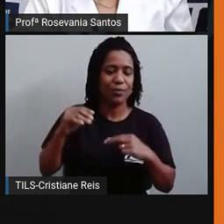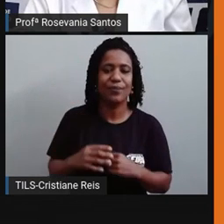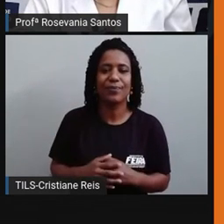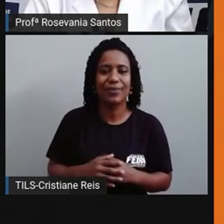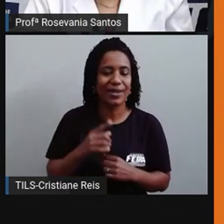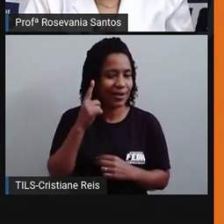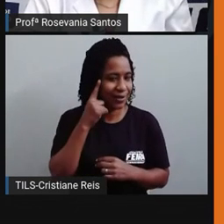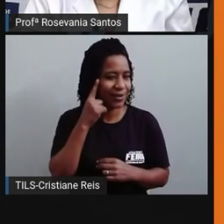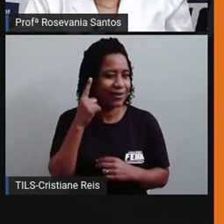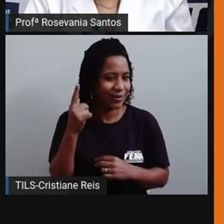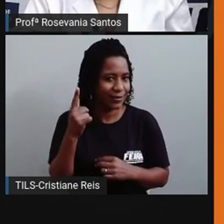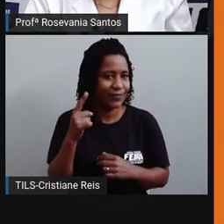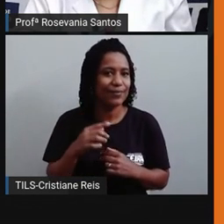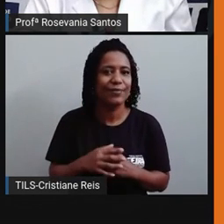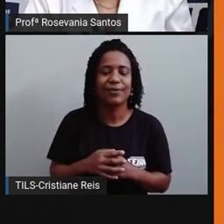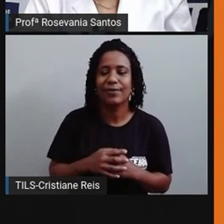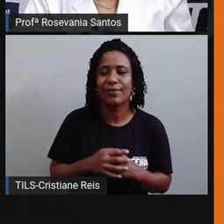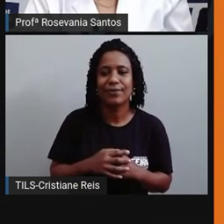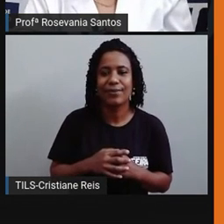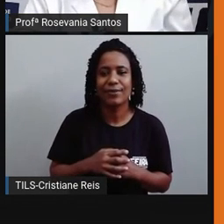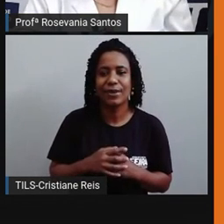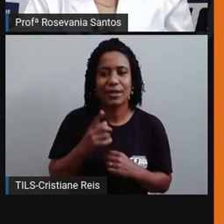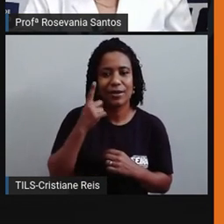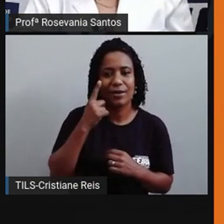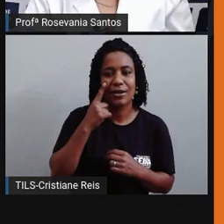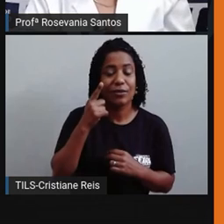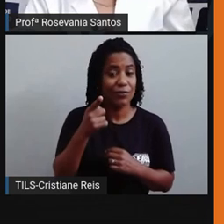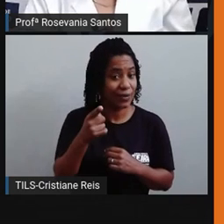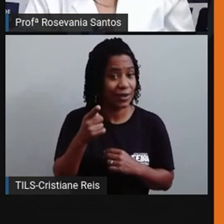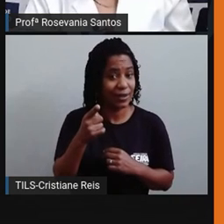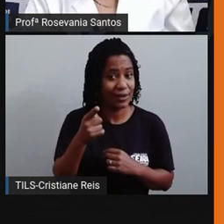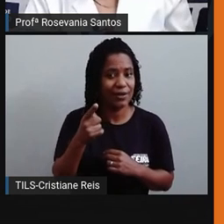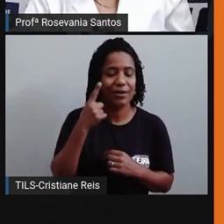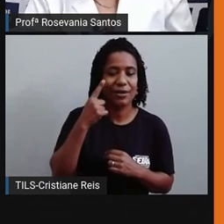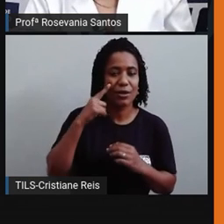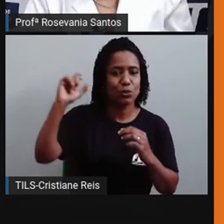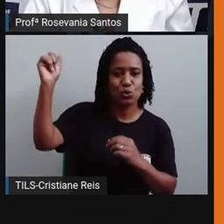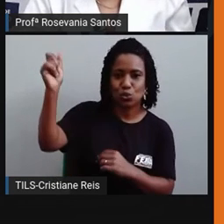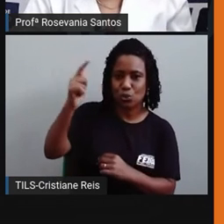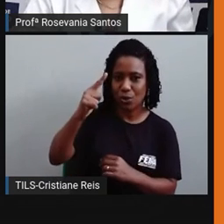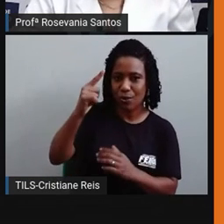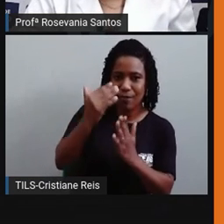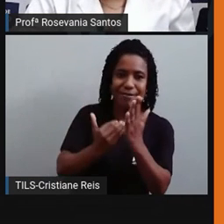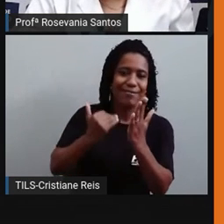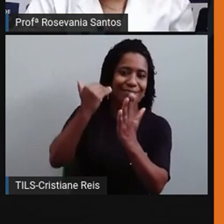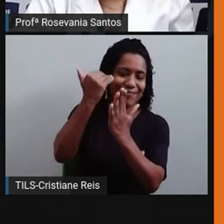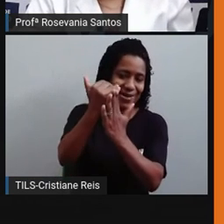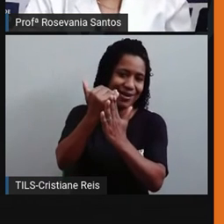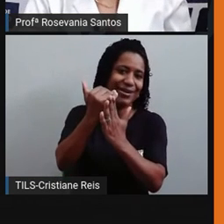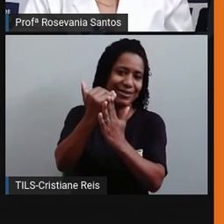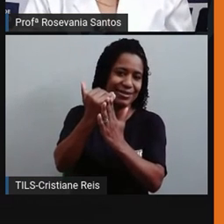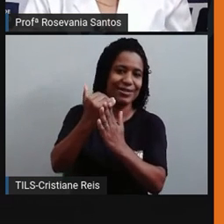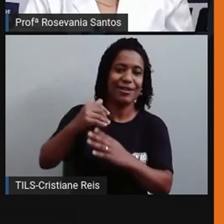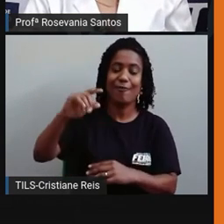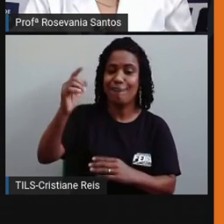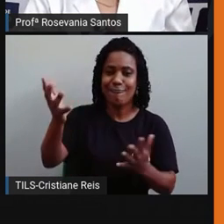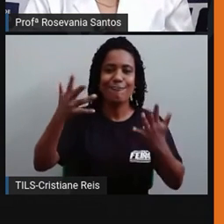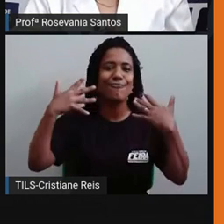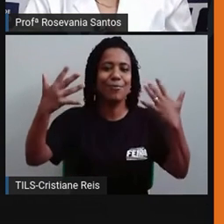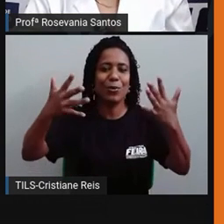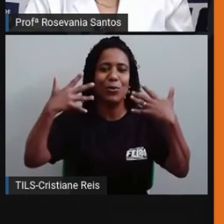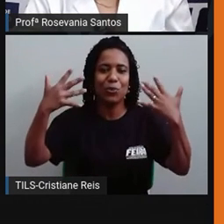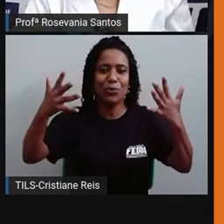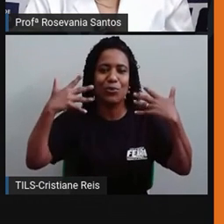Lembra? E aí, que é acontece? Nesse momento aqui de maior iluminação, eu tenho o período do verão. E aqui,